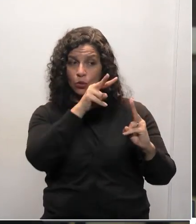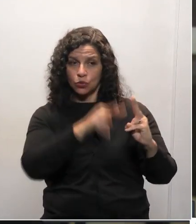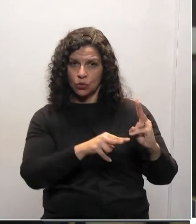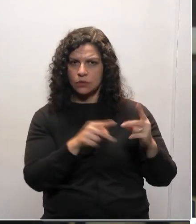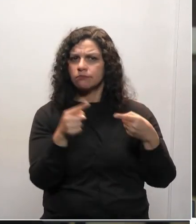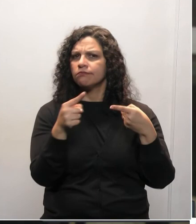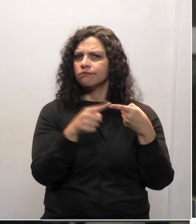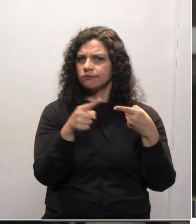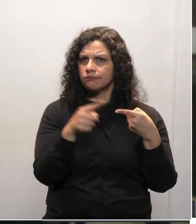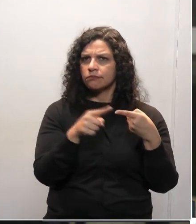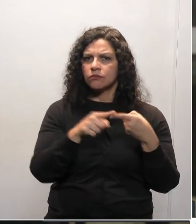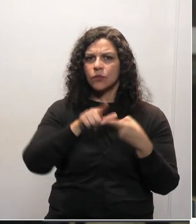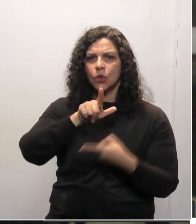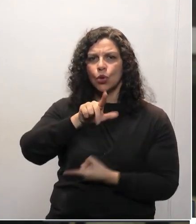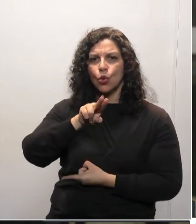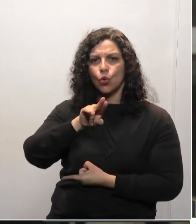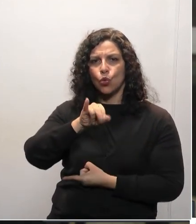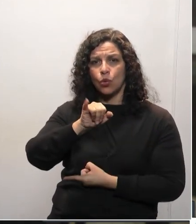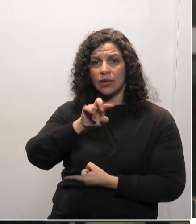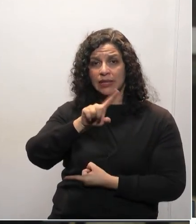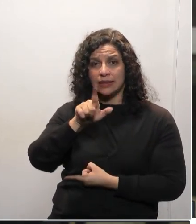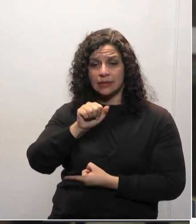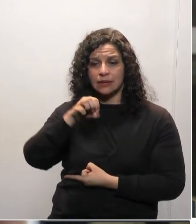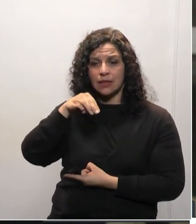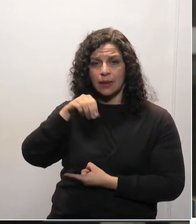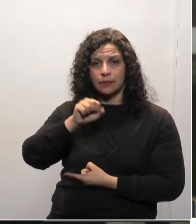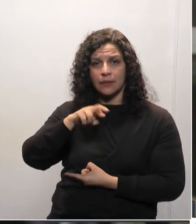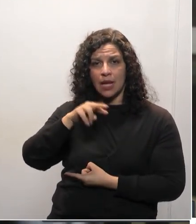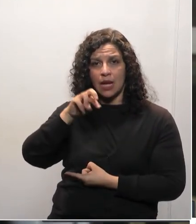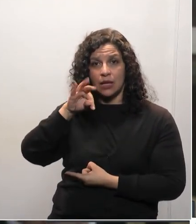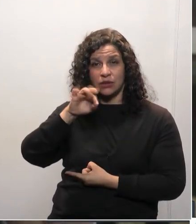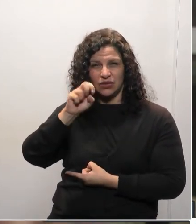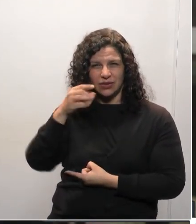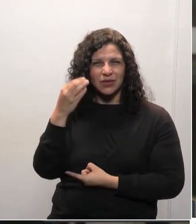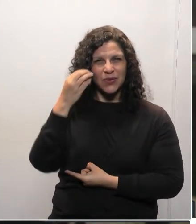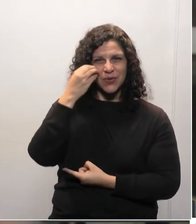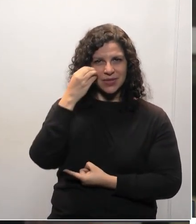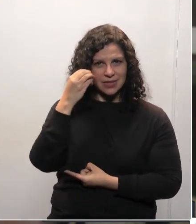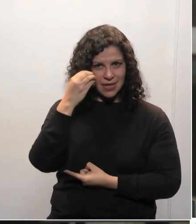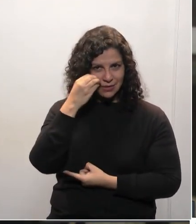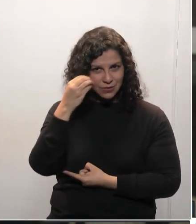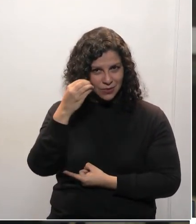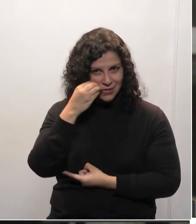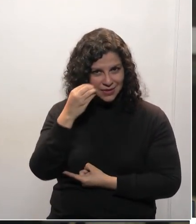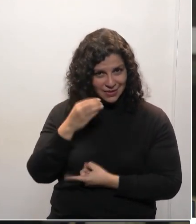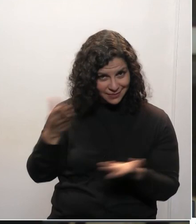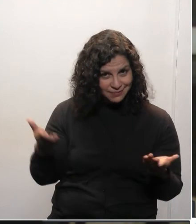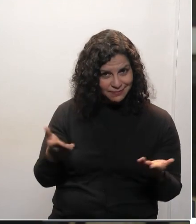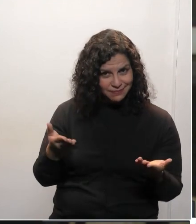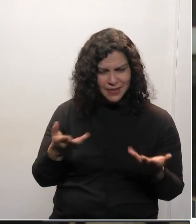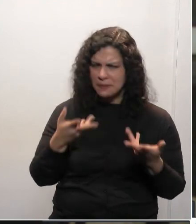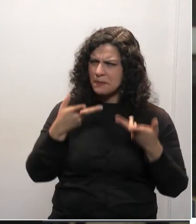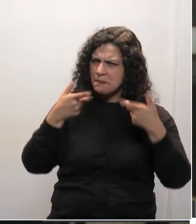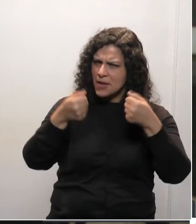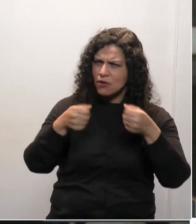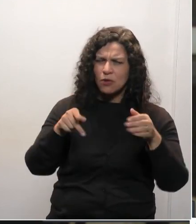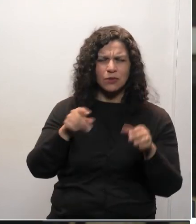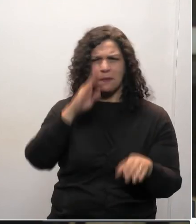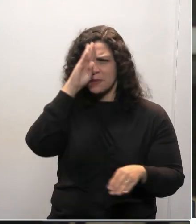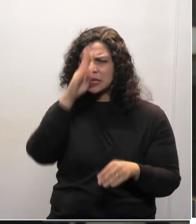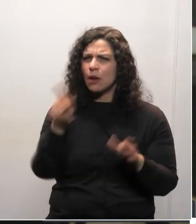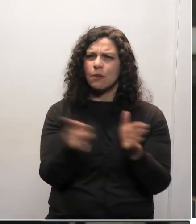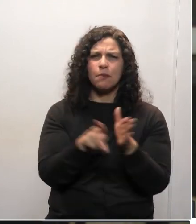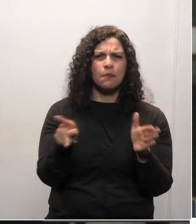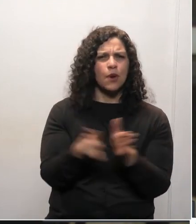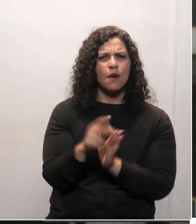um deles, Luiz Carlos Martins. Oi, oi, gente querida, fenomenal, maior audiência,